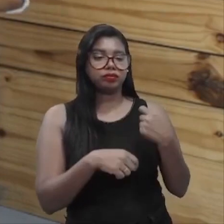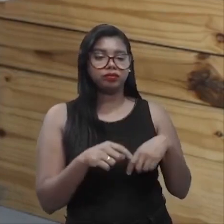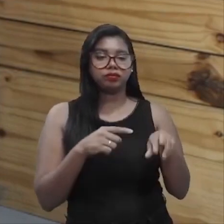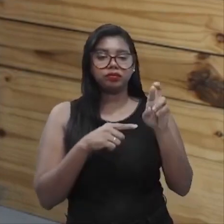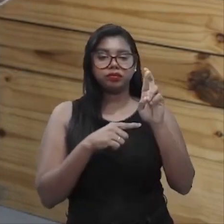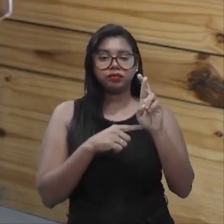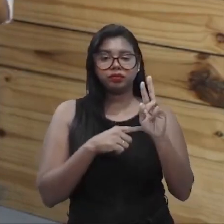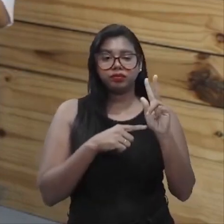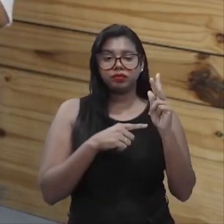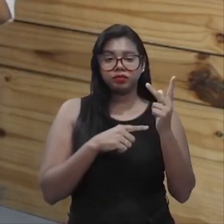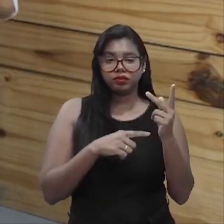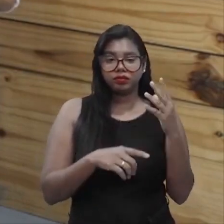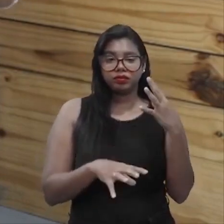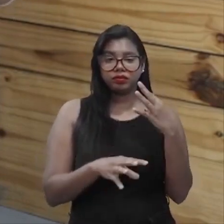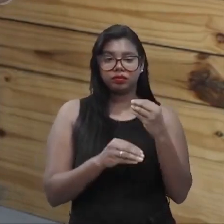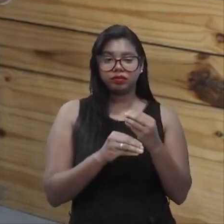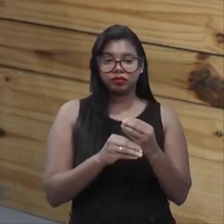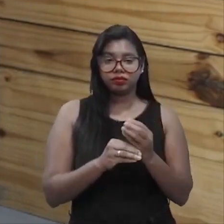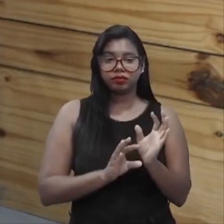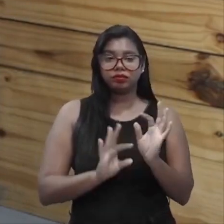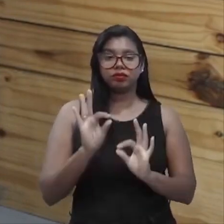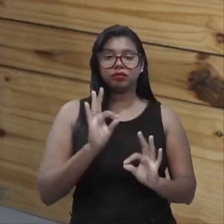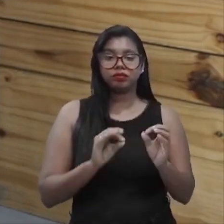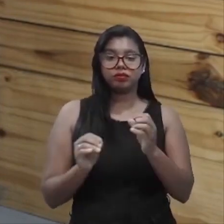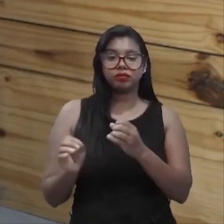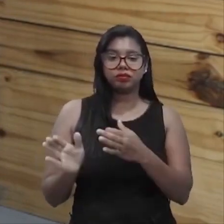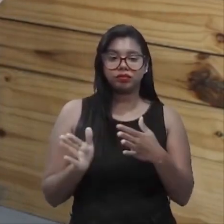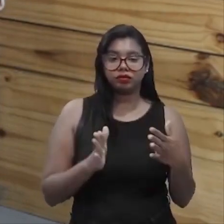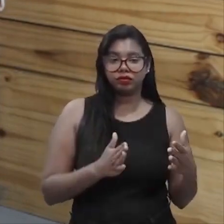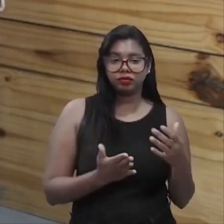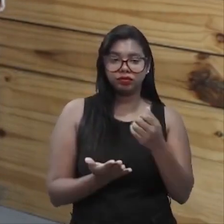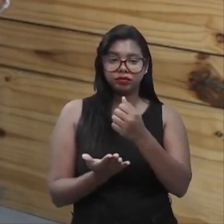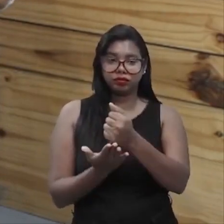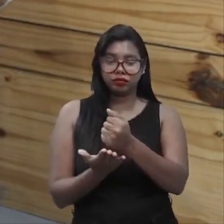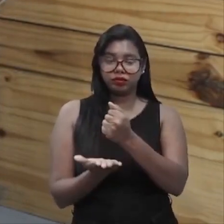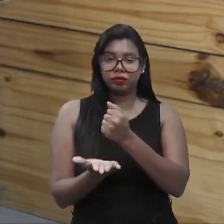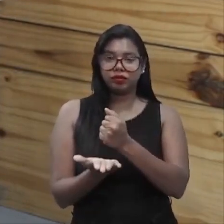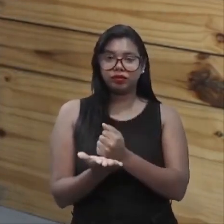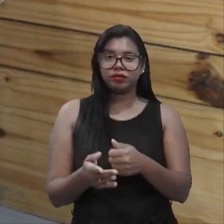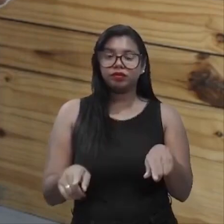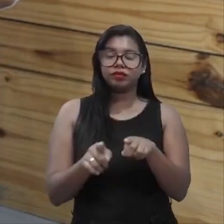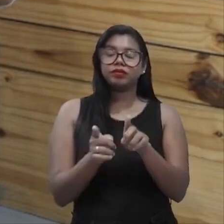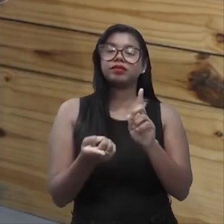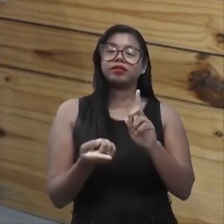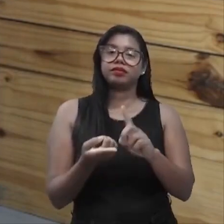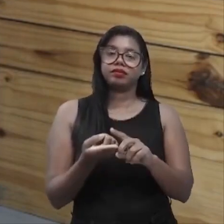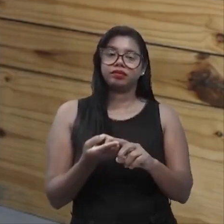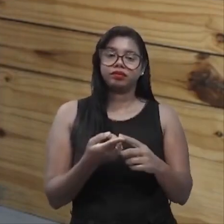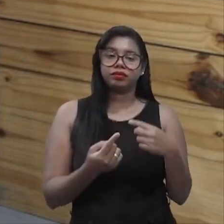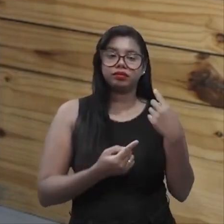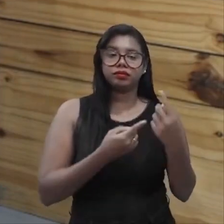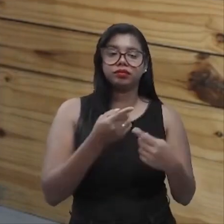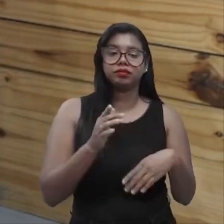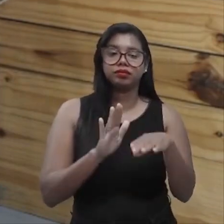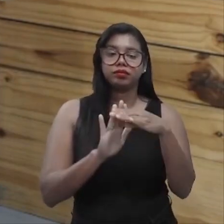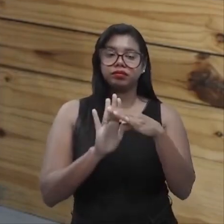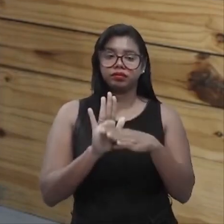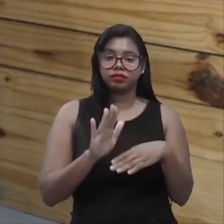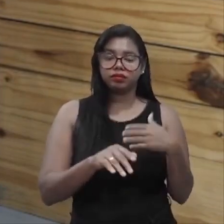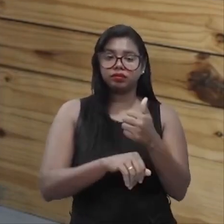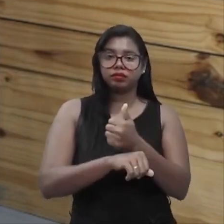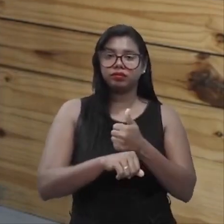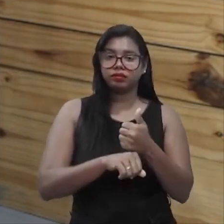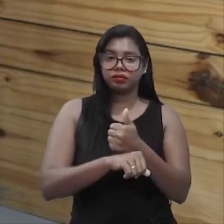vai preparar a rotina, documentar o passo a passo de cada atividade profissional de